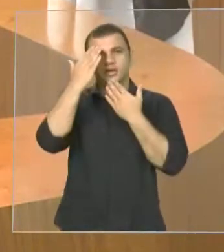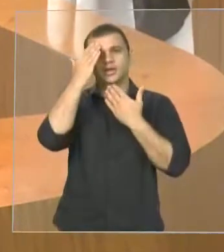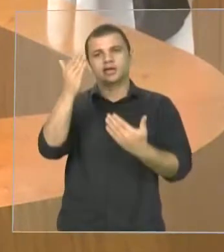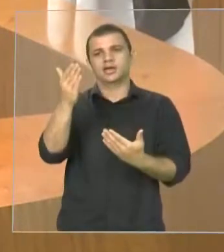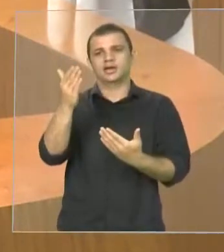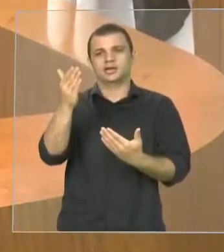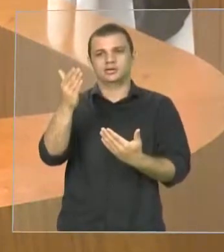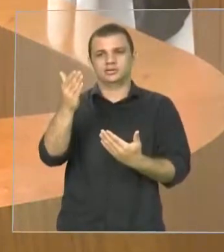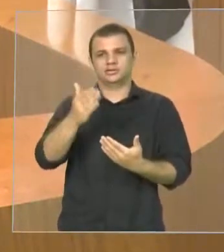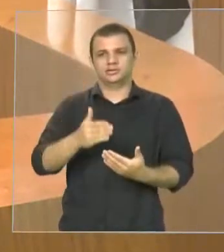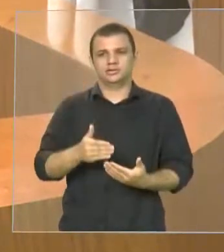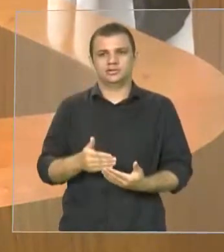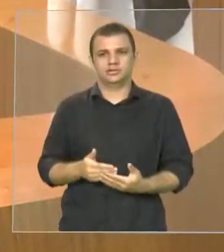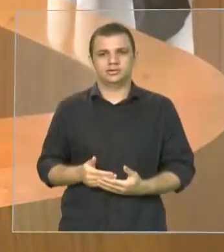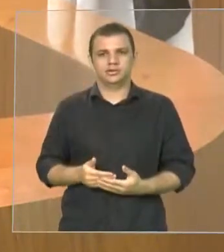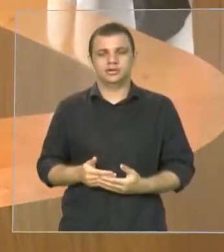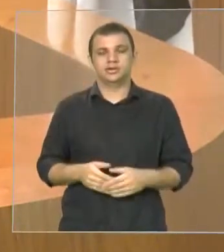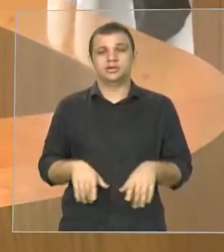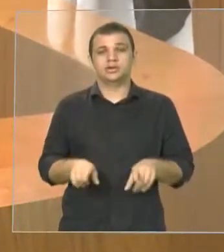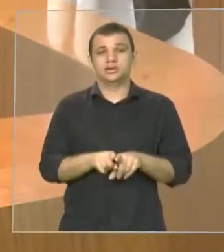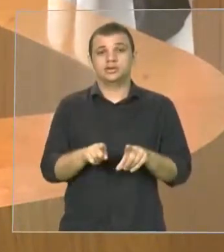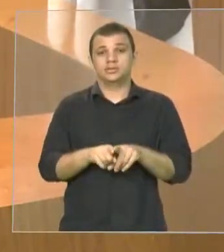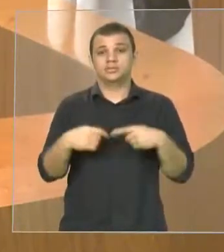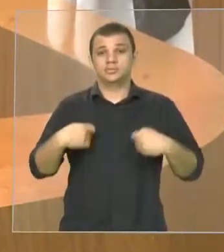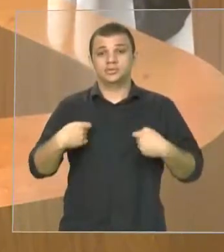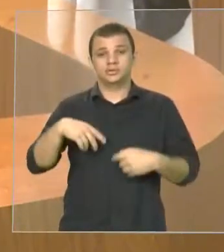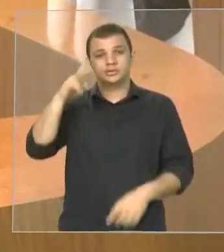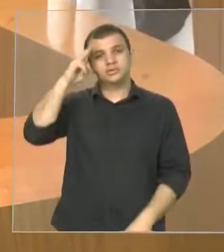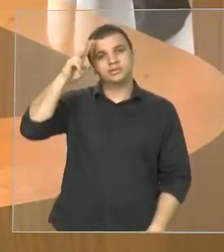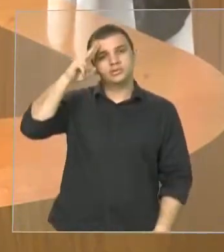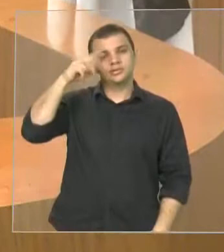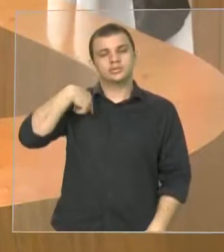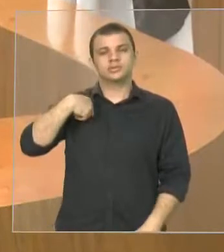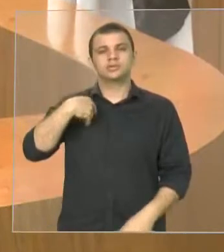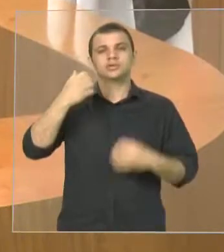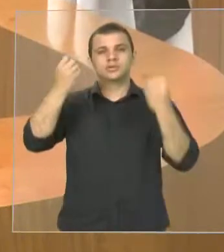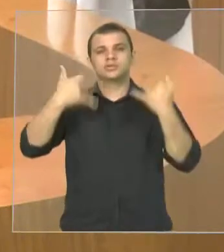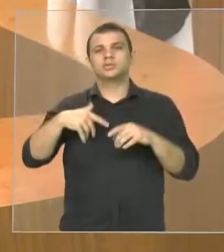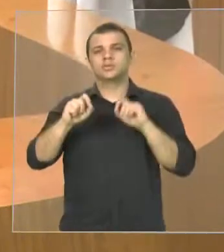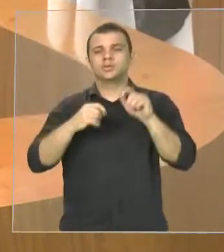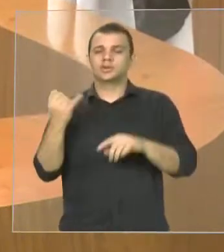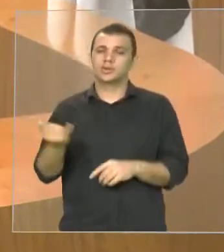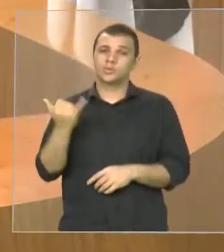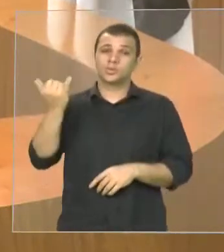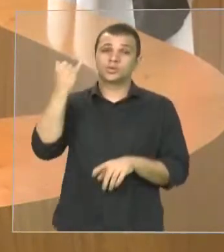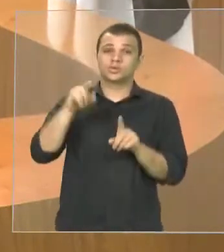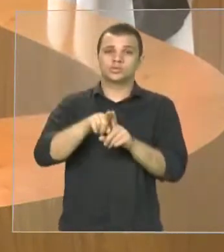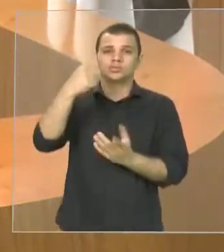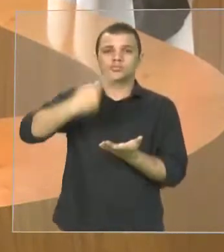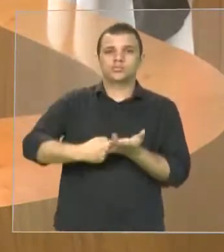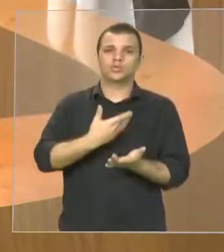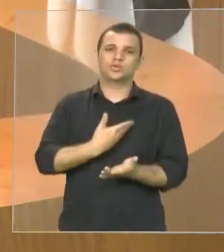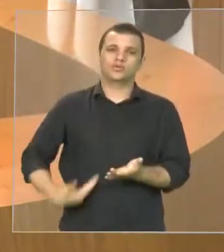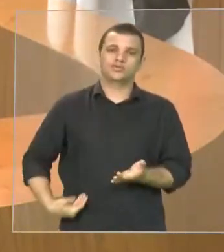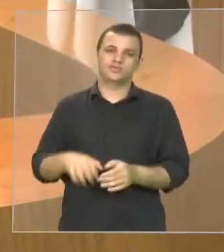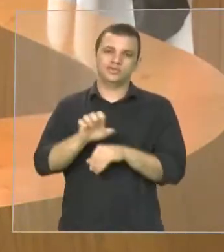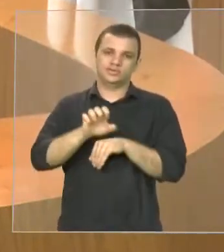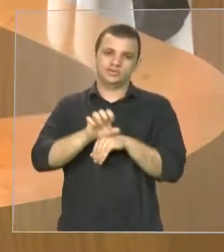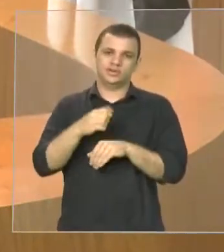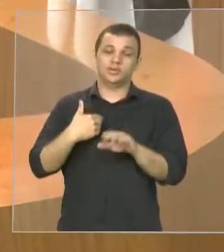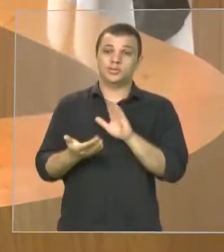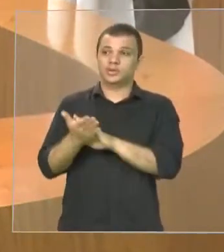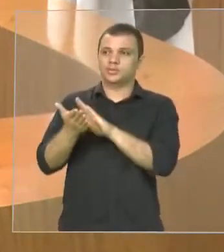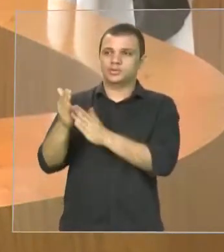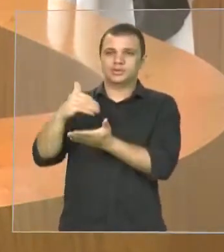deixar de falar aqui da importância e do compromisso do governo do estado parabenizo o secretário Cleiton